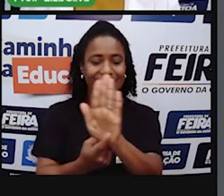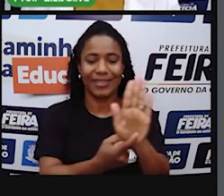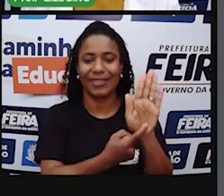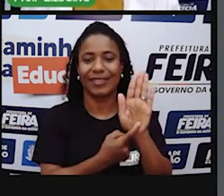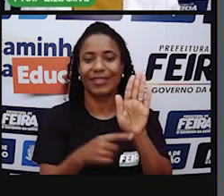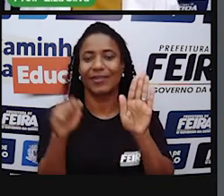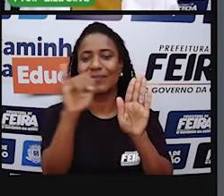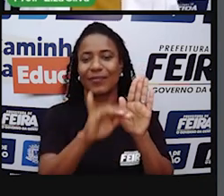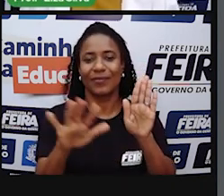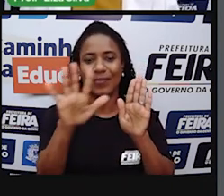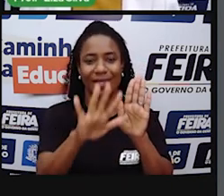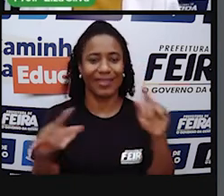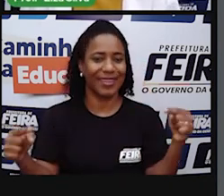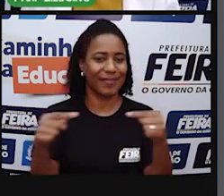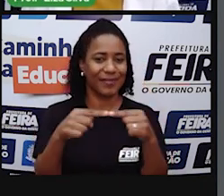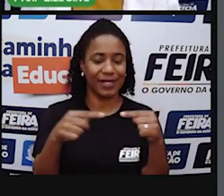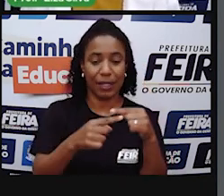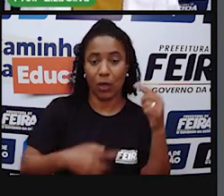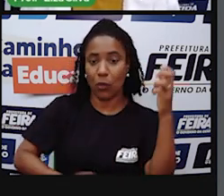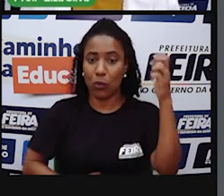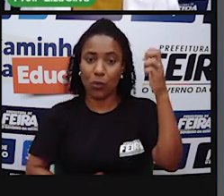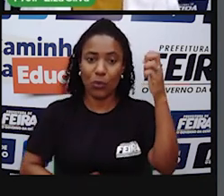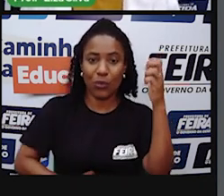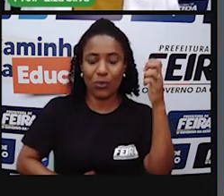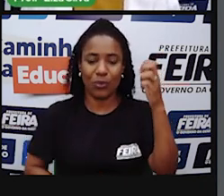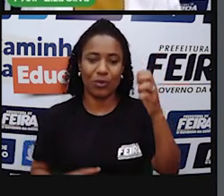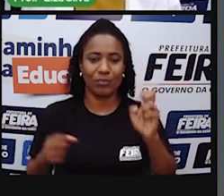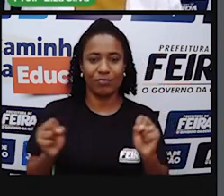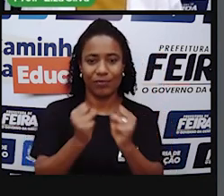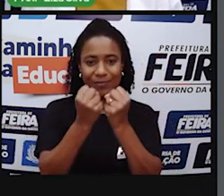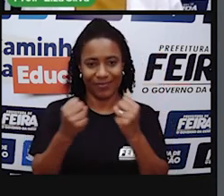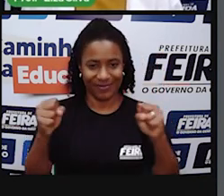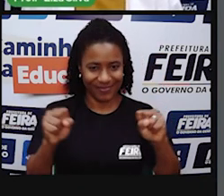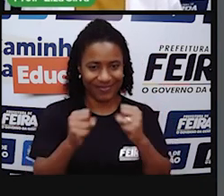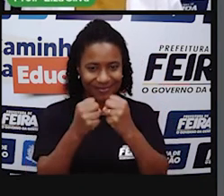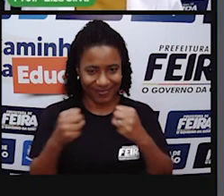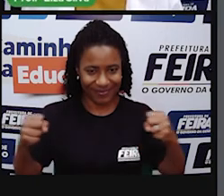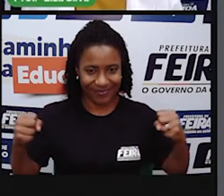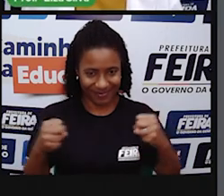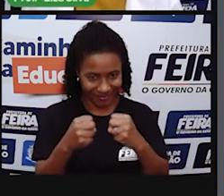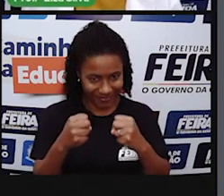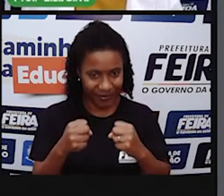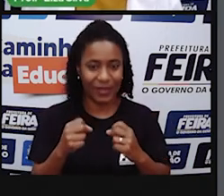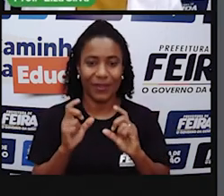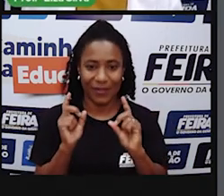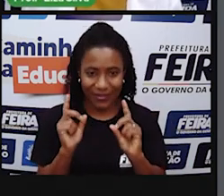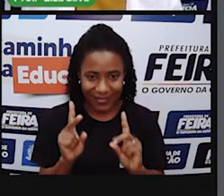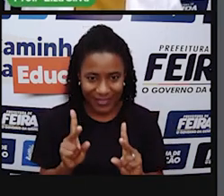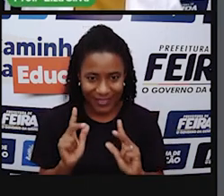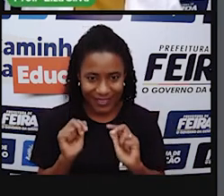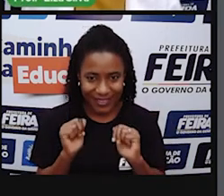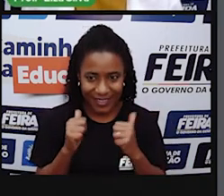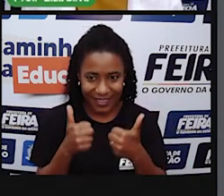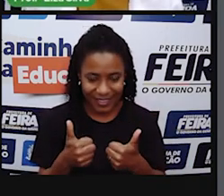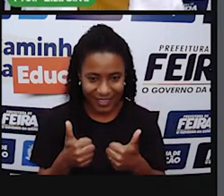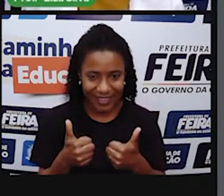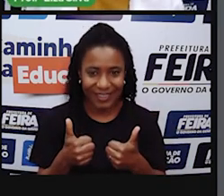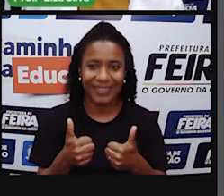apresentação Com imagens Que represente O forró E esse estilo Musical Ok?